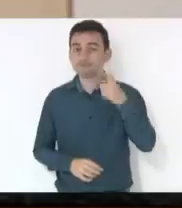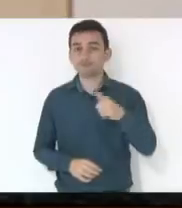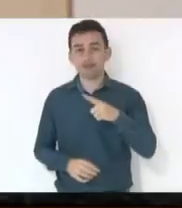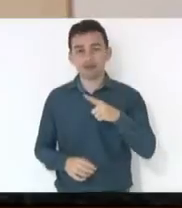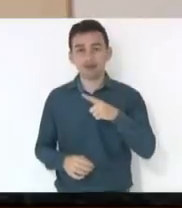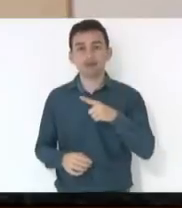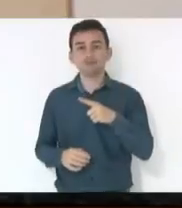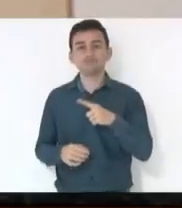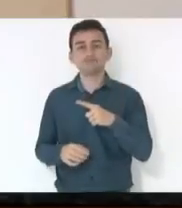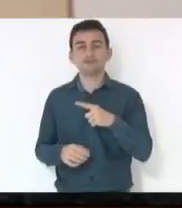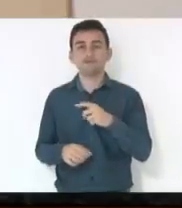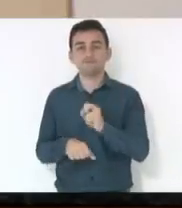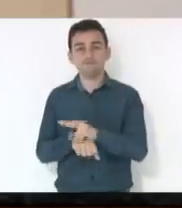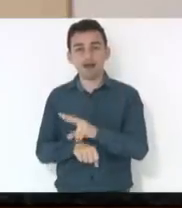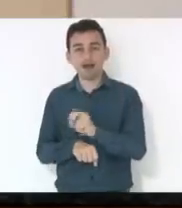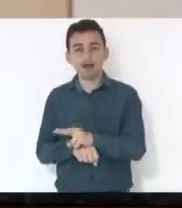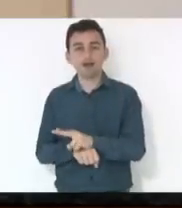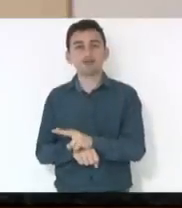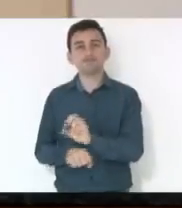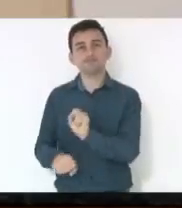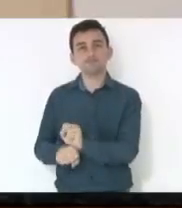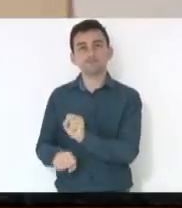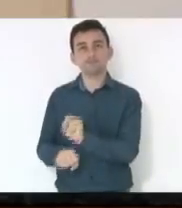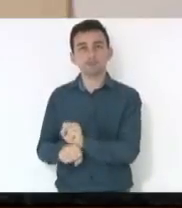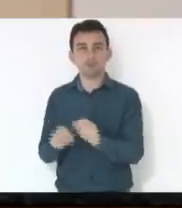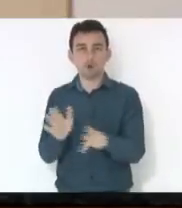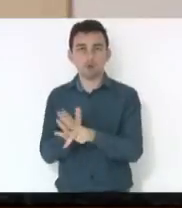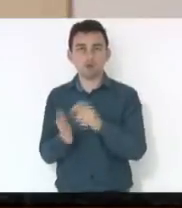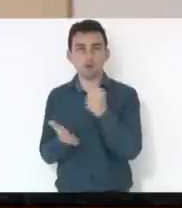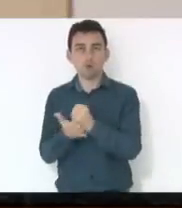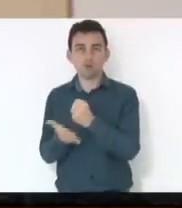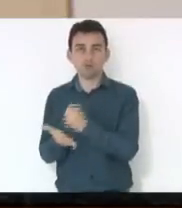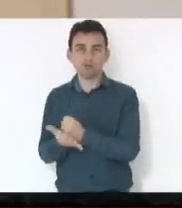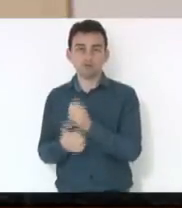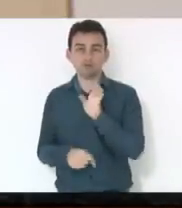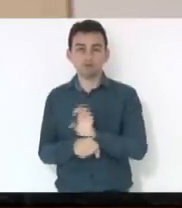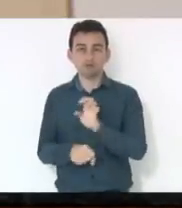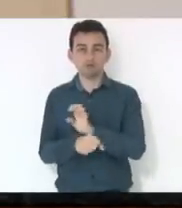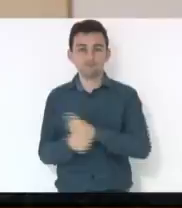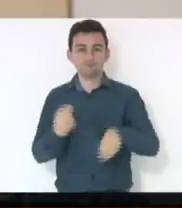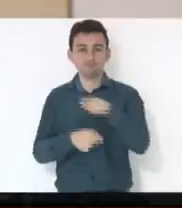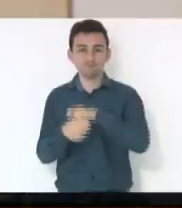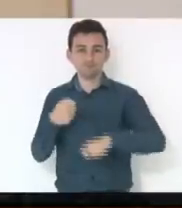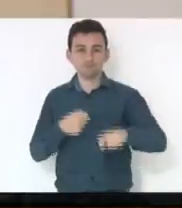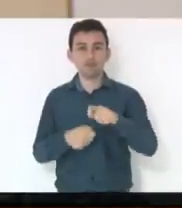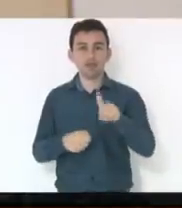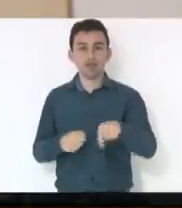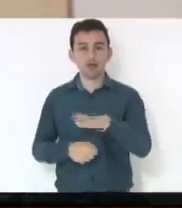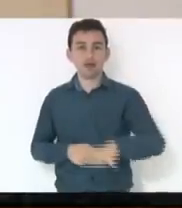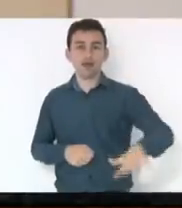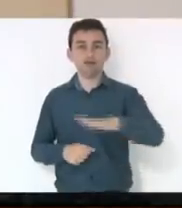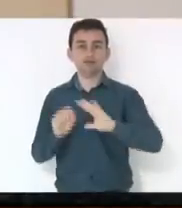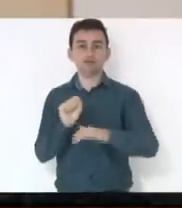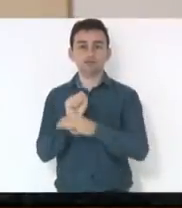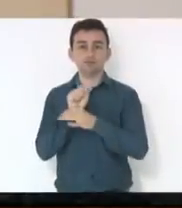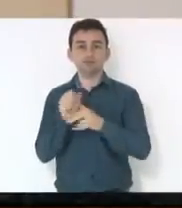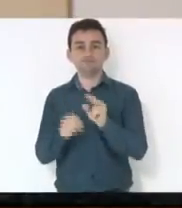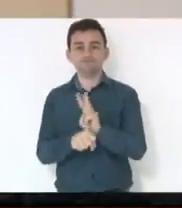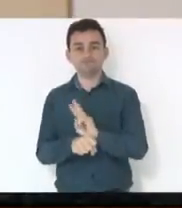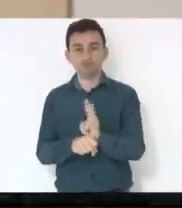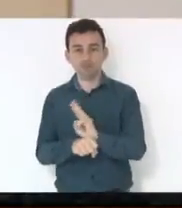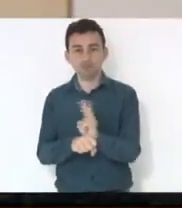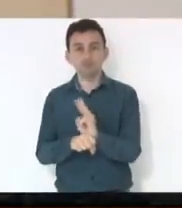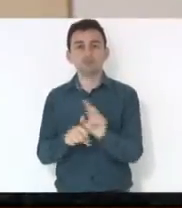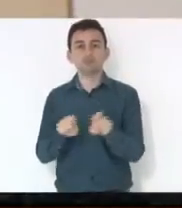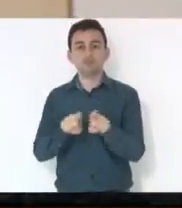nos contratos celebrados pela administração pública estadual, nas áreas de segurança, vigilância e